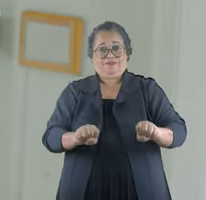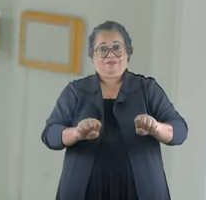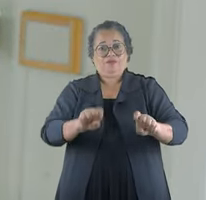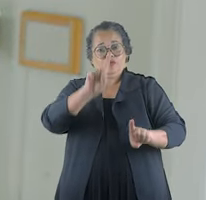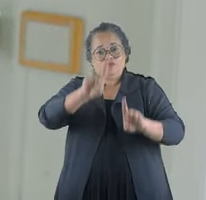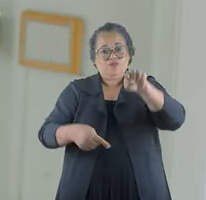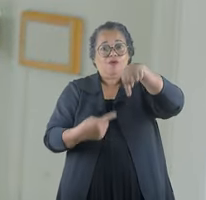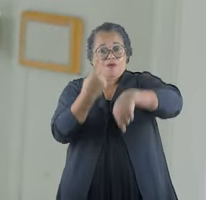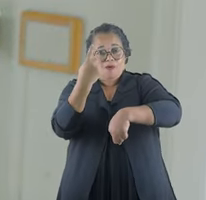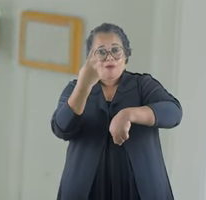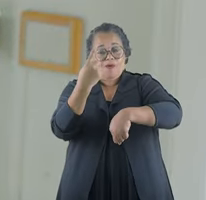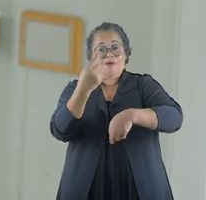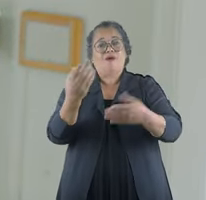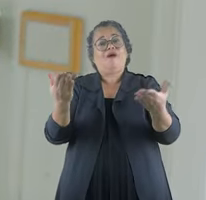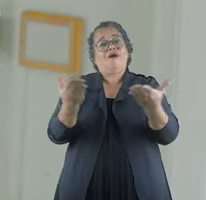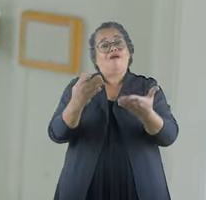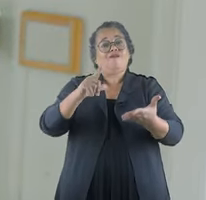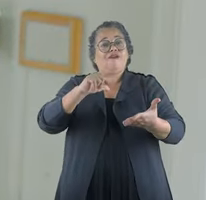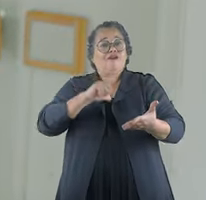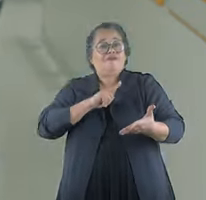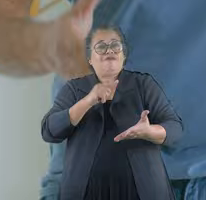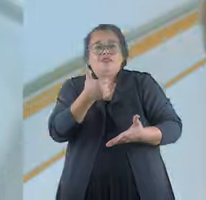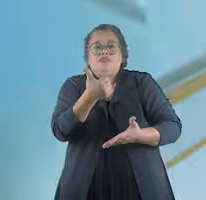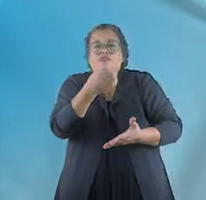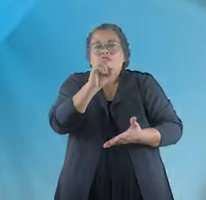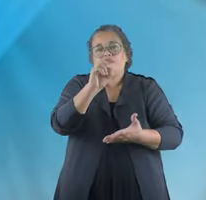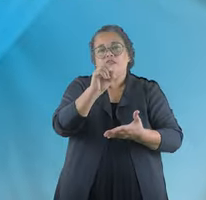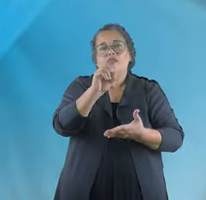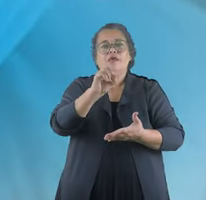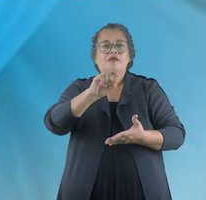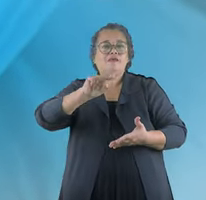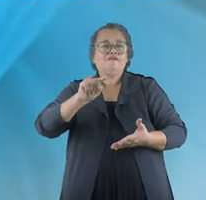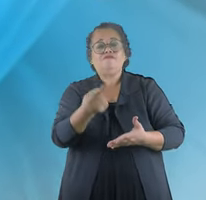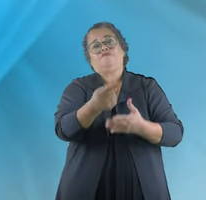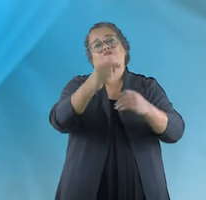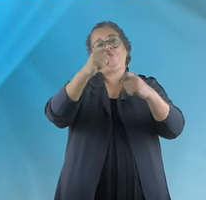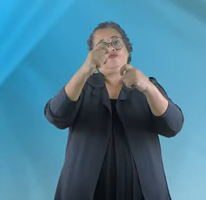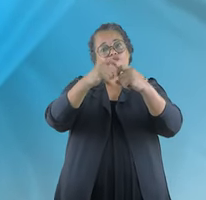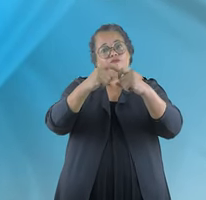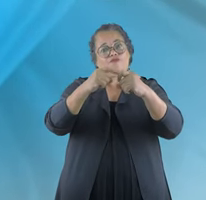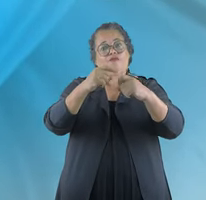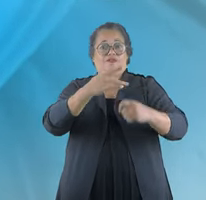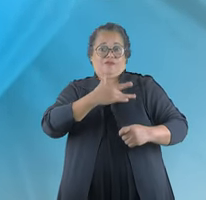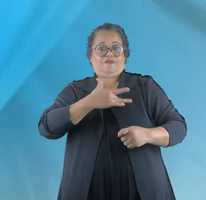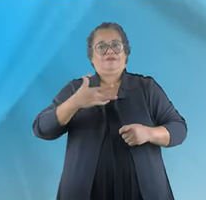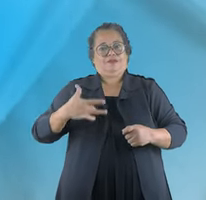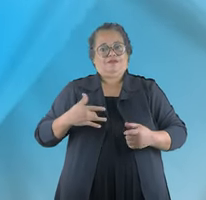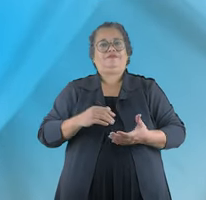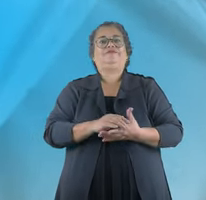Prefeitura ampliou significativamente a estrutura. Agora somos quase 10 mil profissionais de saúde.